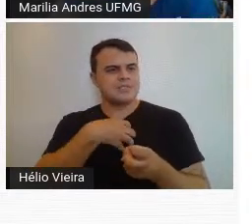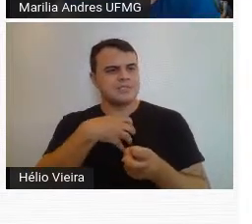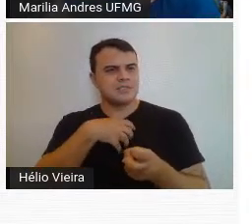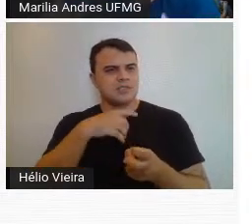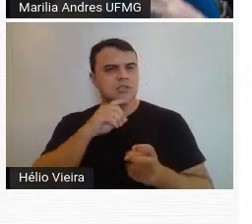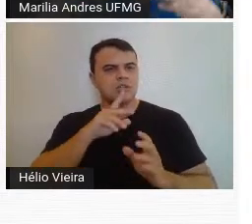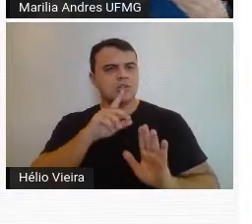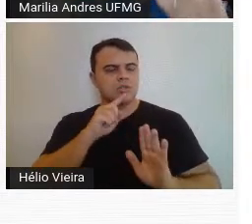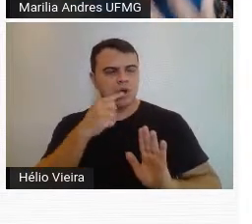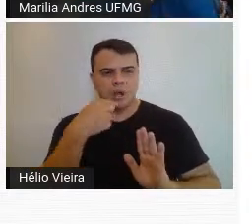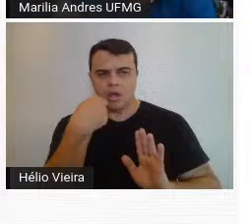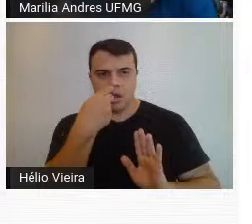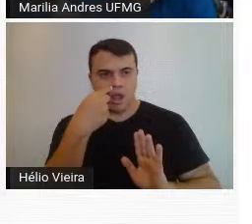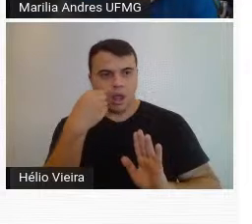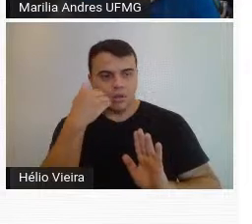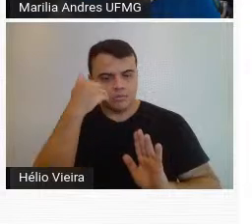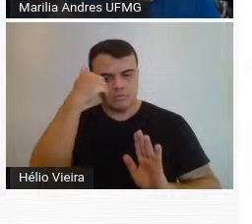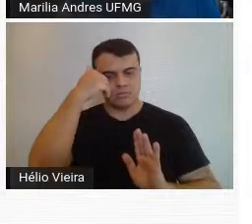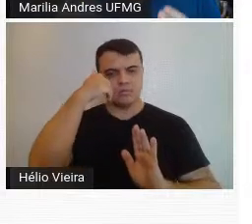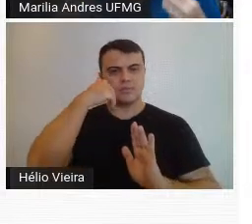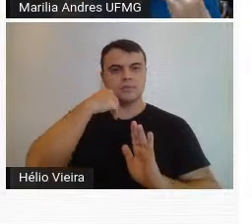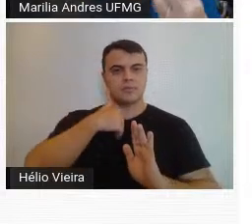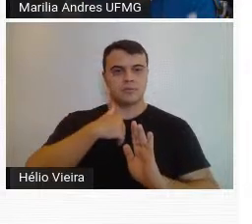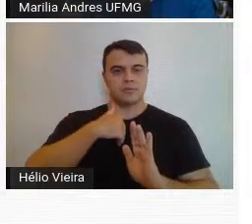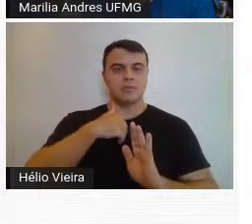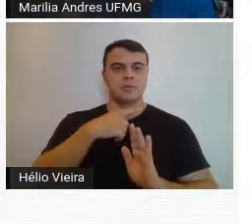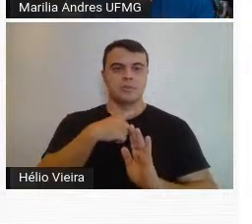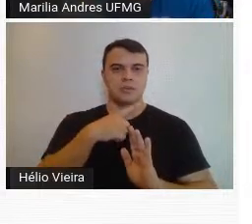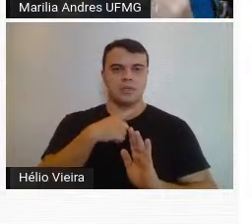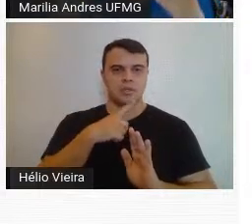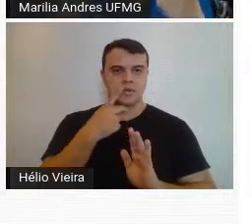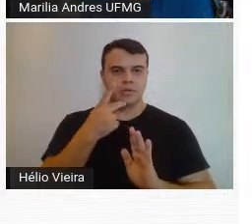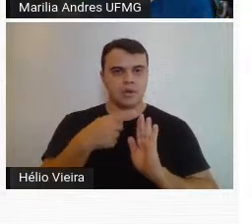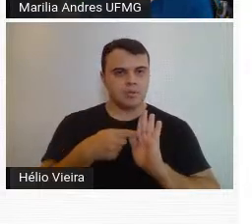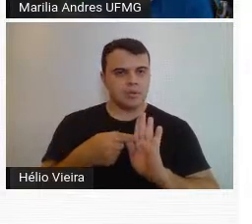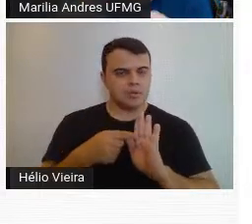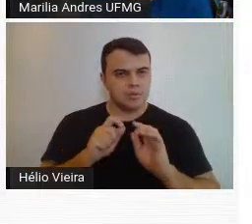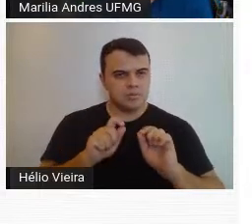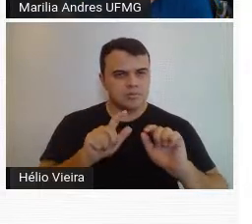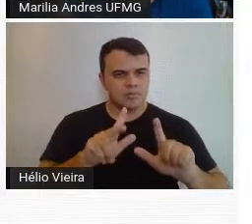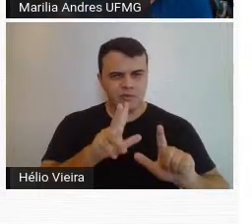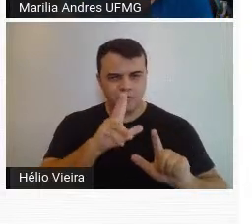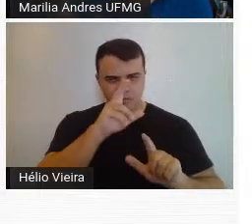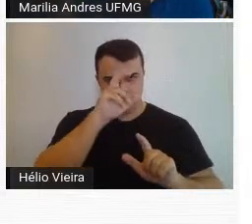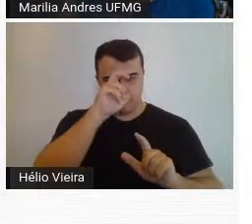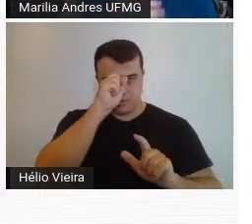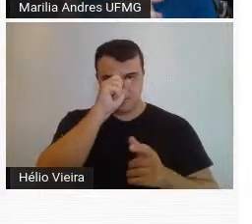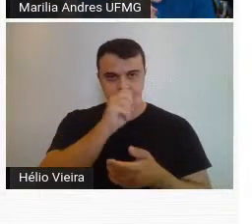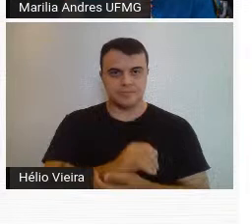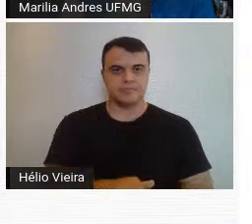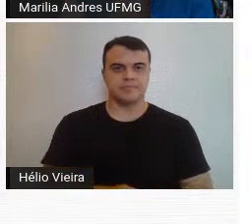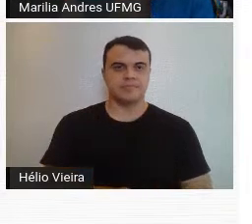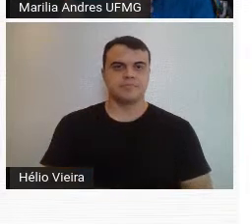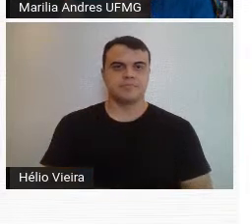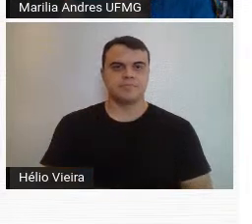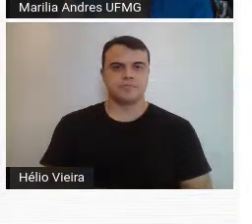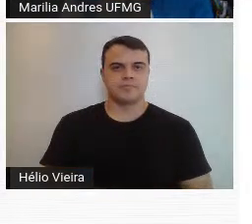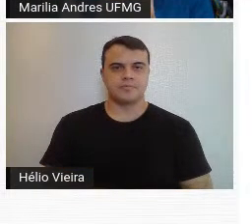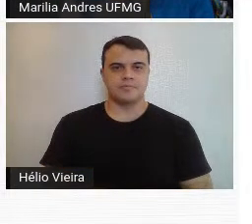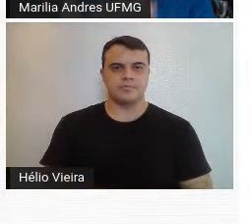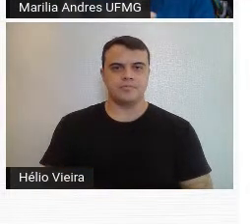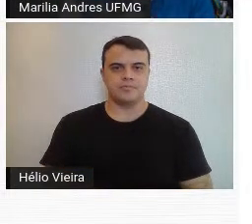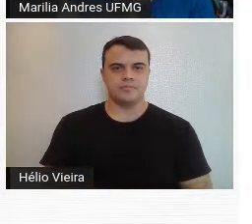além, ele enxergava além, e com uma obra muito forte, muito pungente. Pode passar.